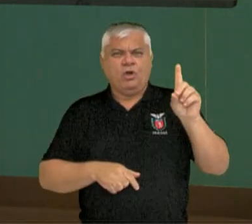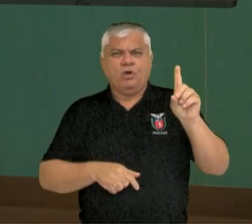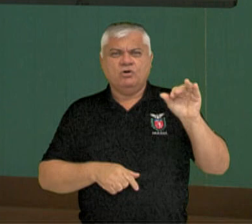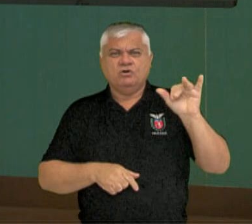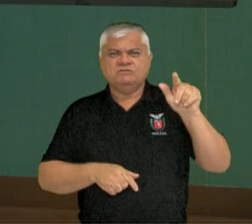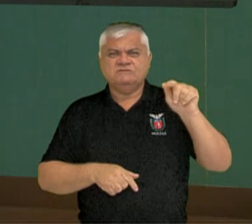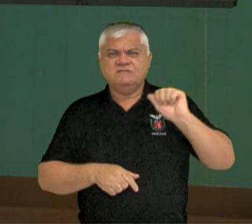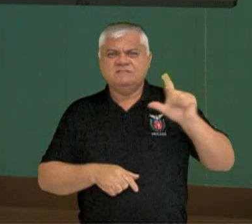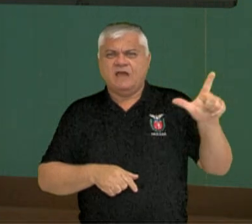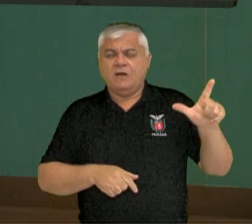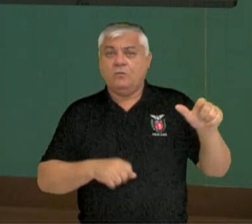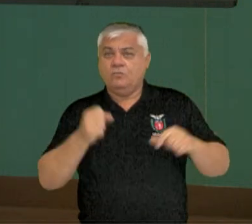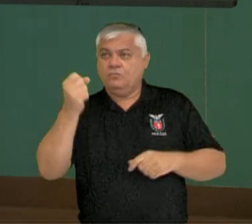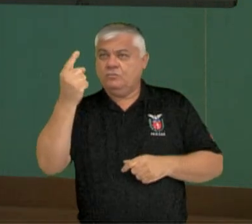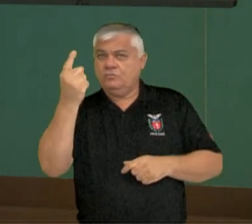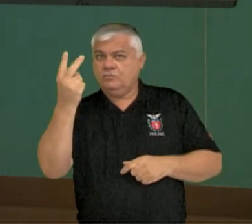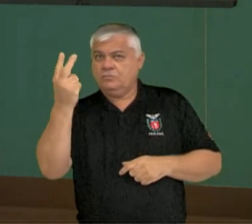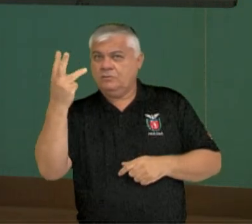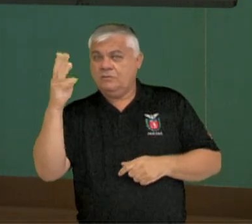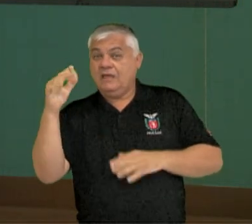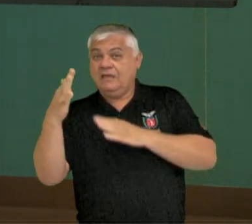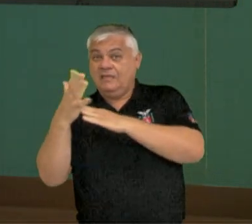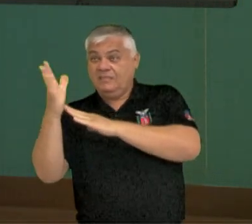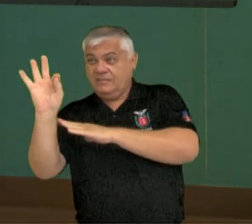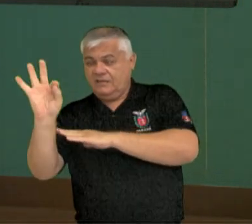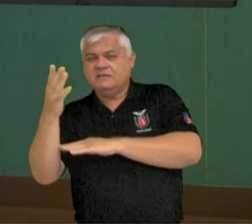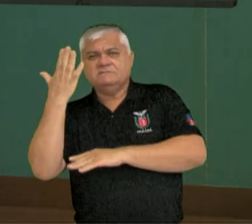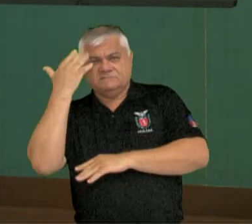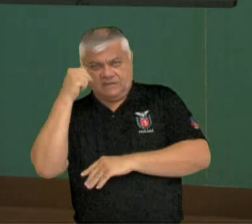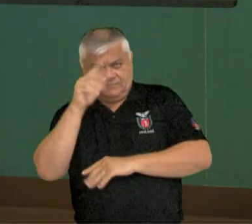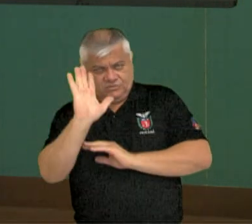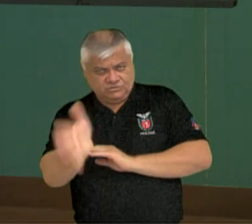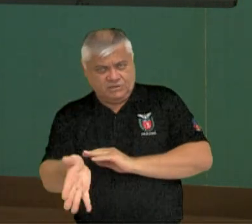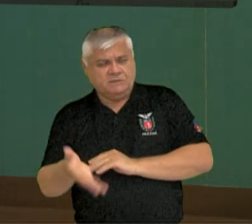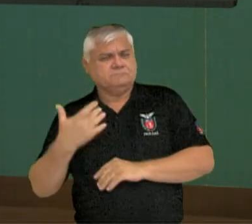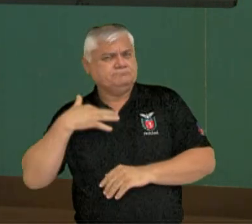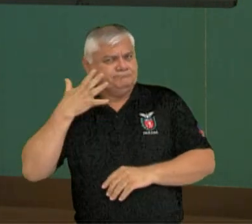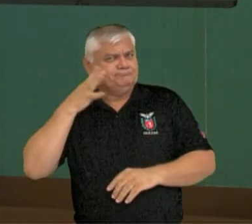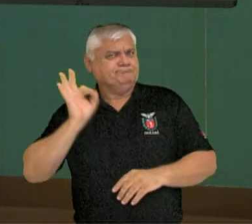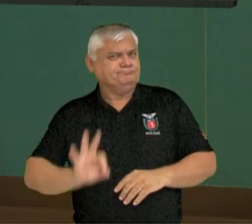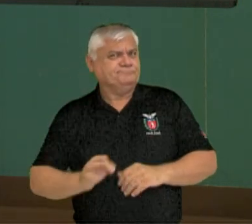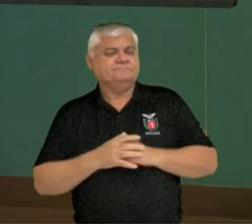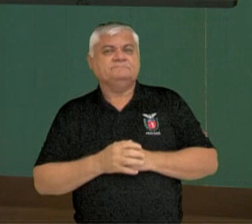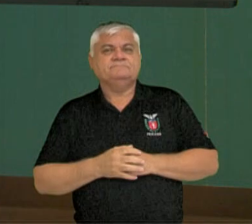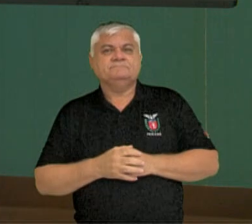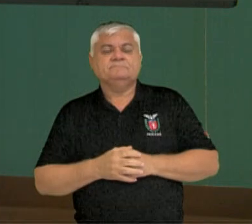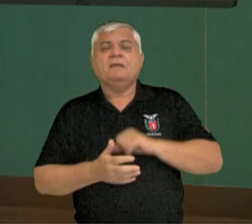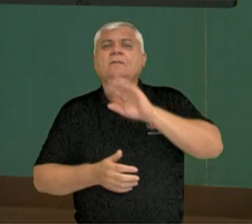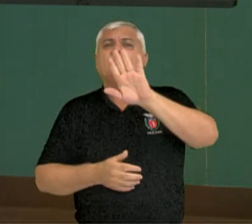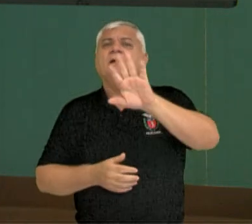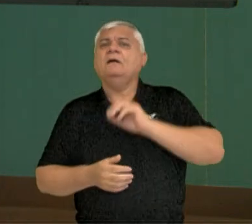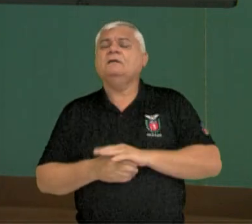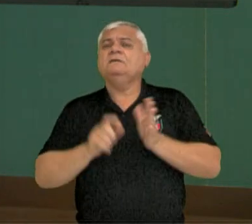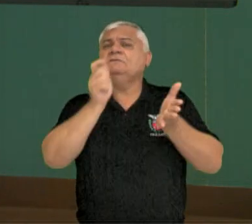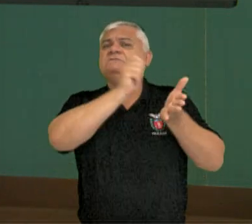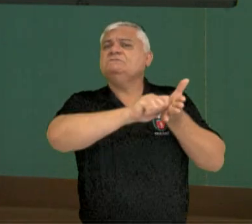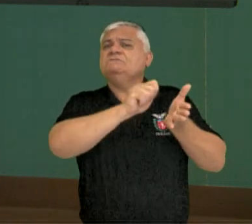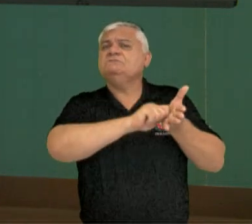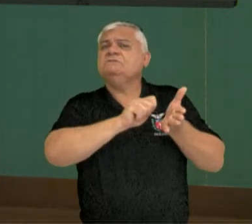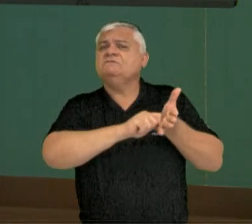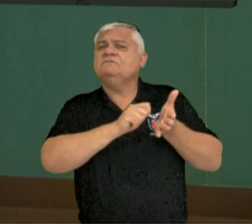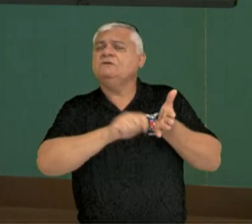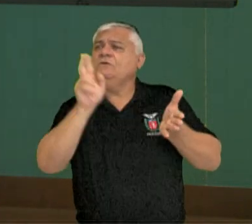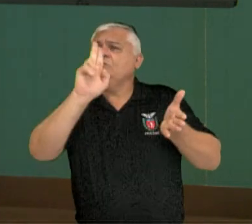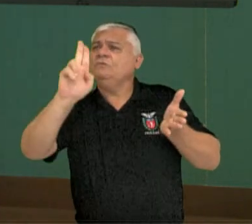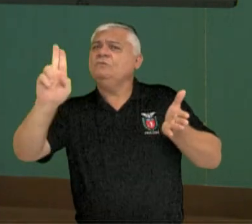Contar de 1 a 10 em inglês, eu tenho certeza que você sabe fazer, né? Moleza! Mas e escrever os números